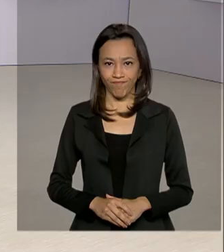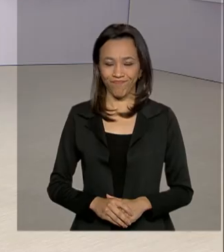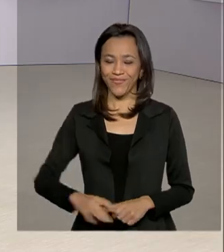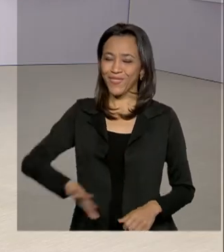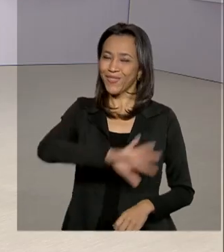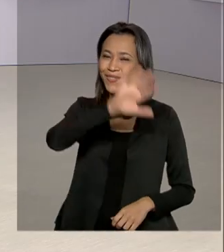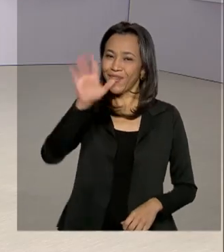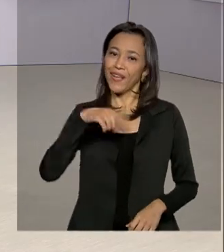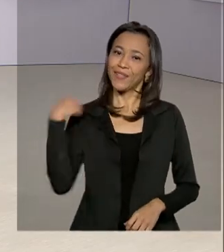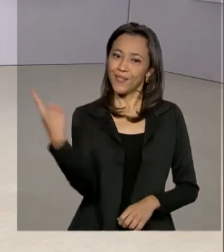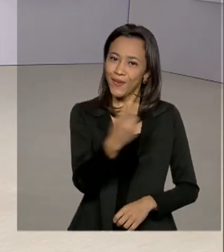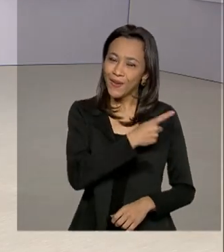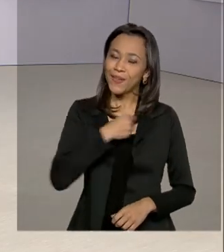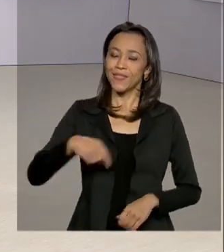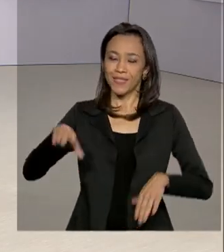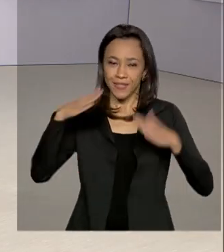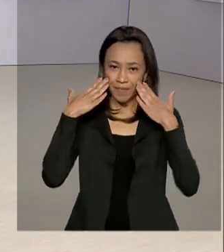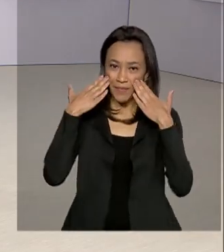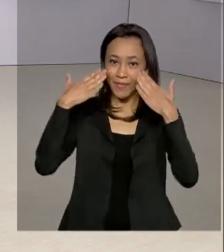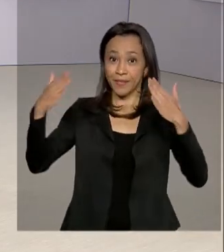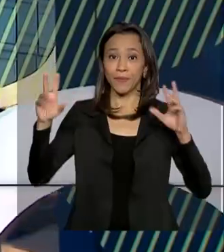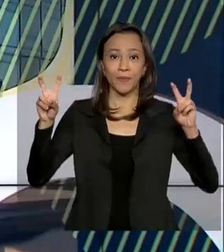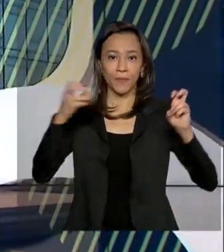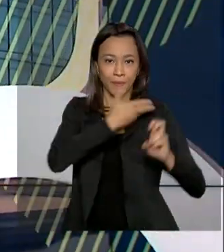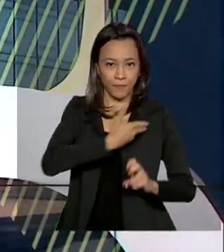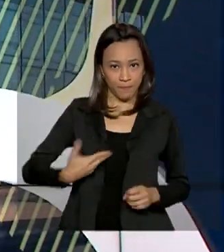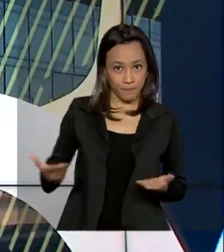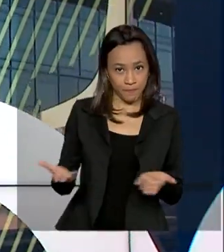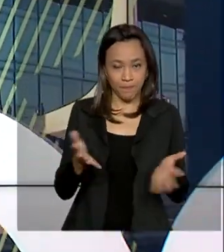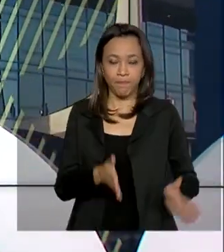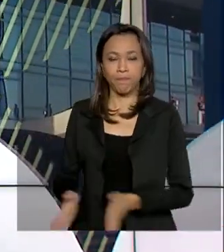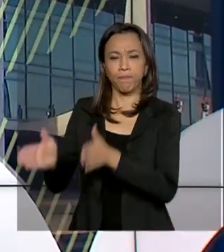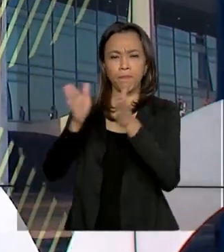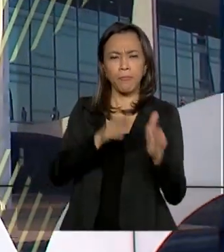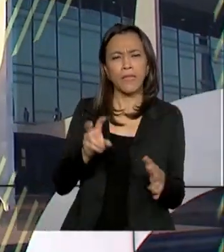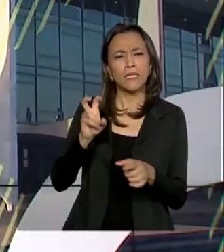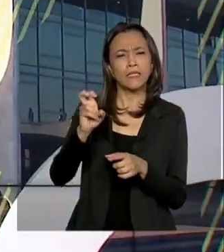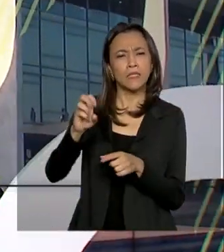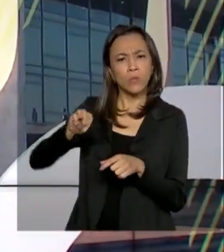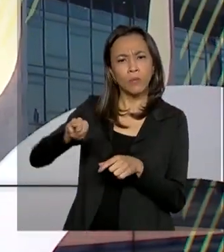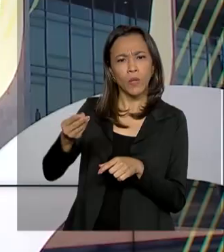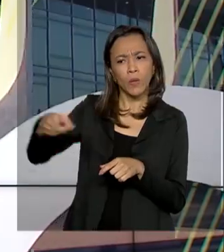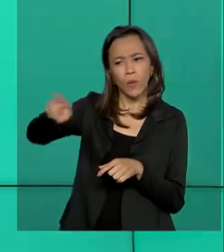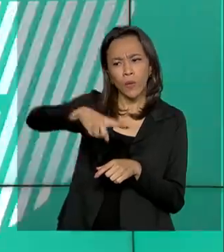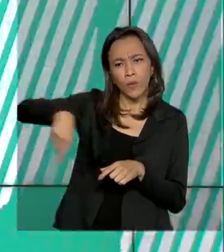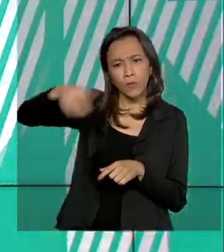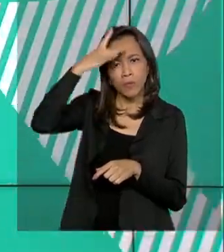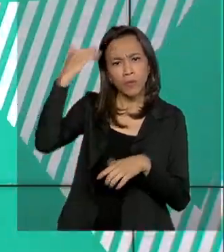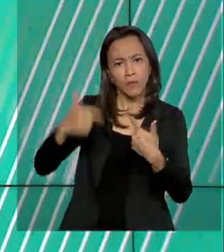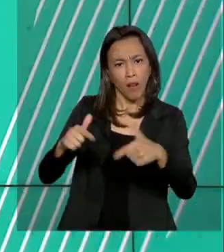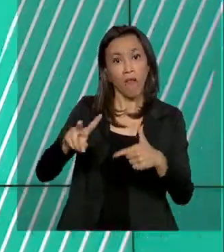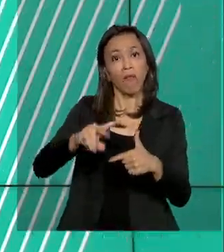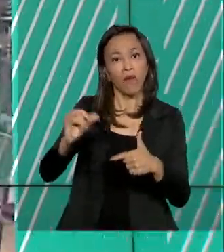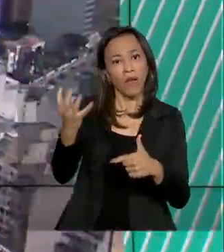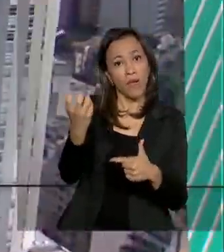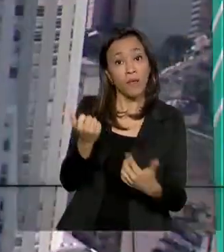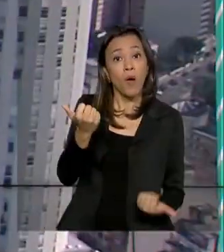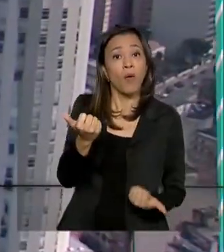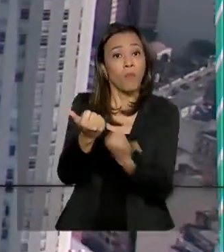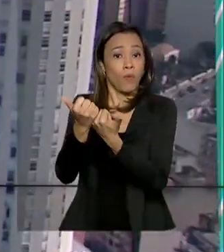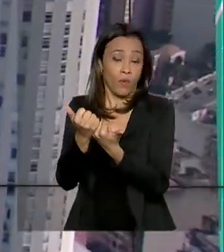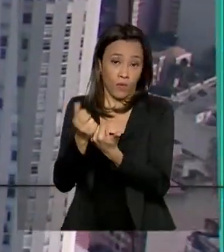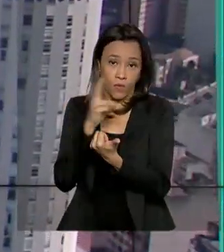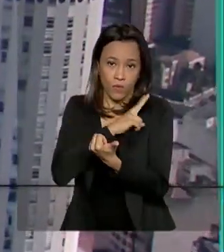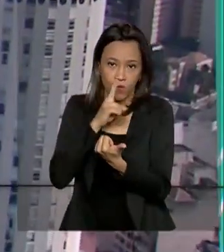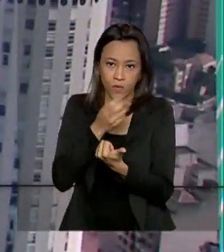Olá, estamos no ar com o Governo Agora. Cerca de 5 milhões de trabalhadores receberão auxílio emergencial de 600